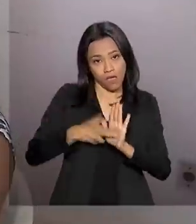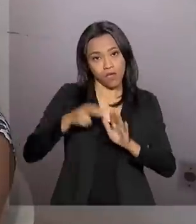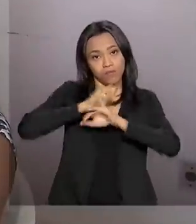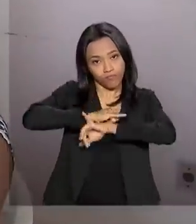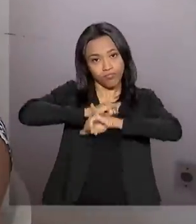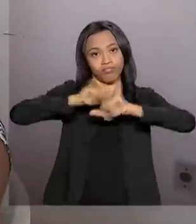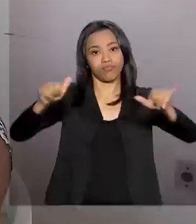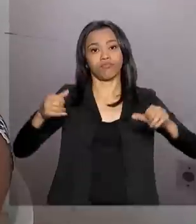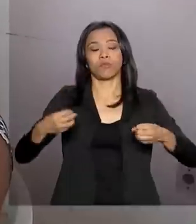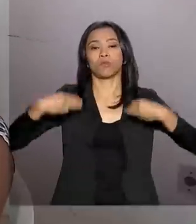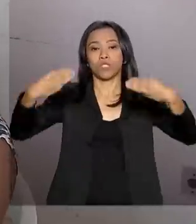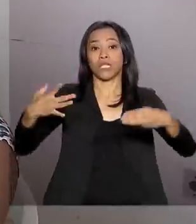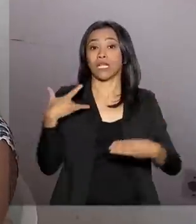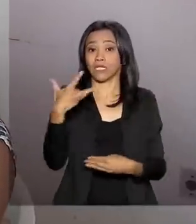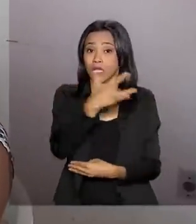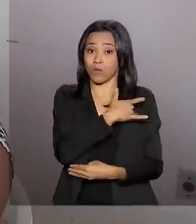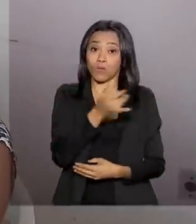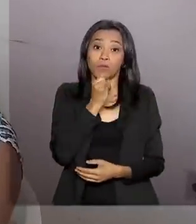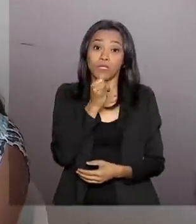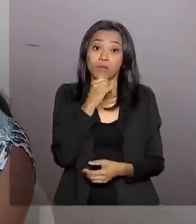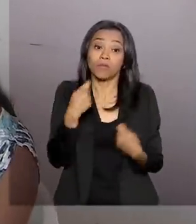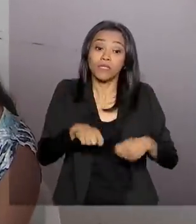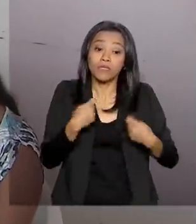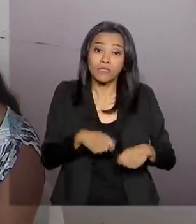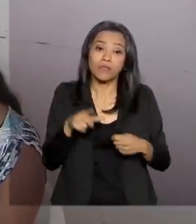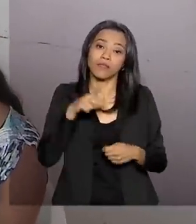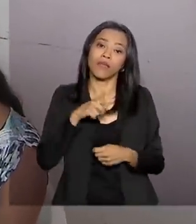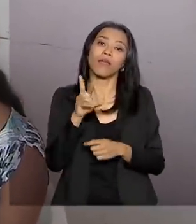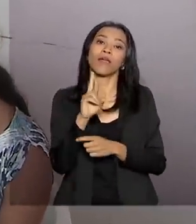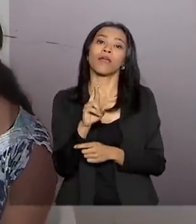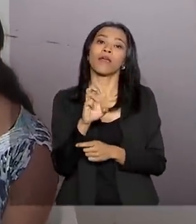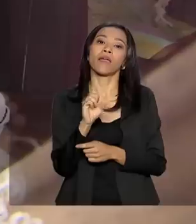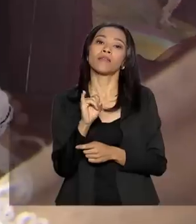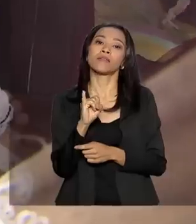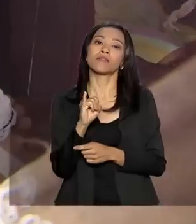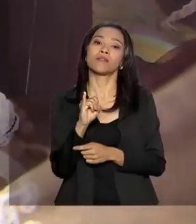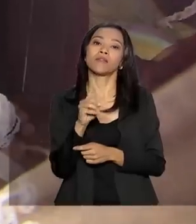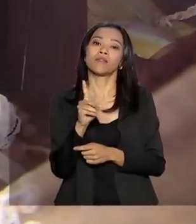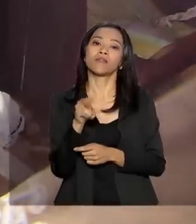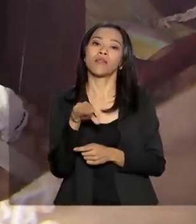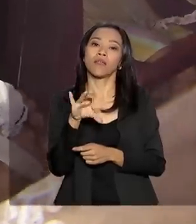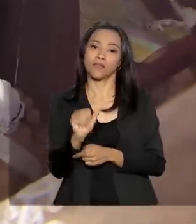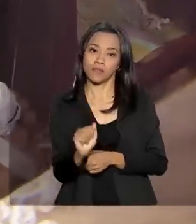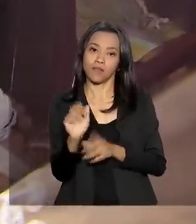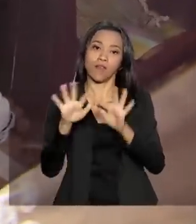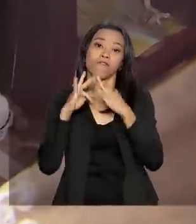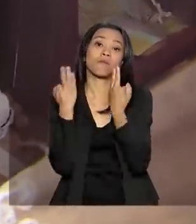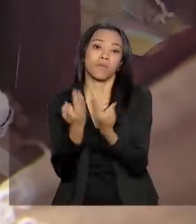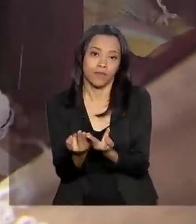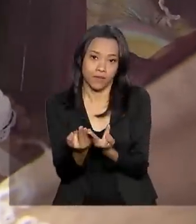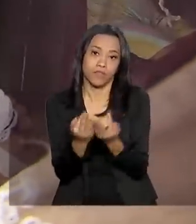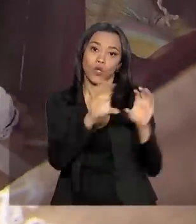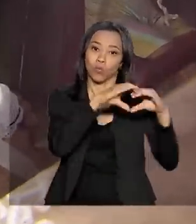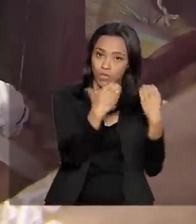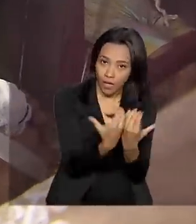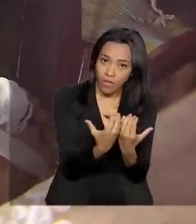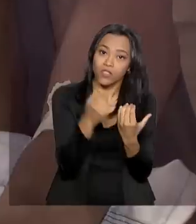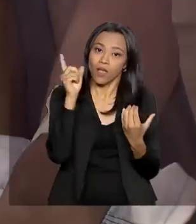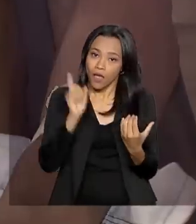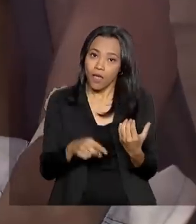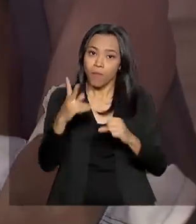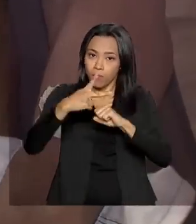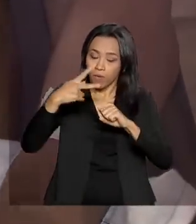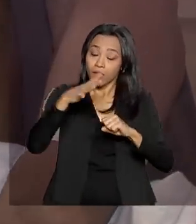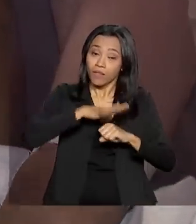como residência médica em medicina da família e comunidade. A ideia é garantir profissionais qualificados,